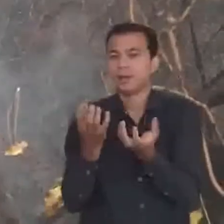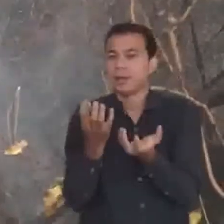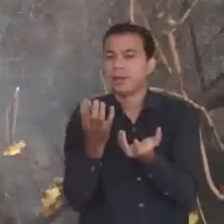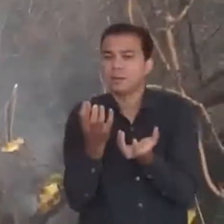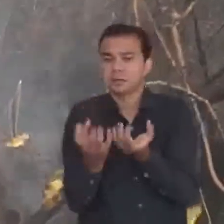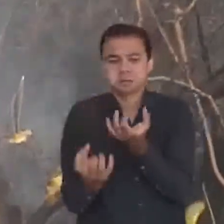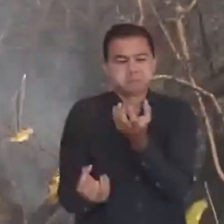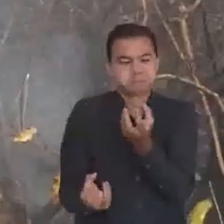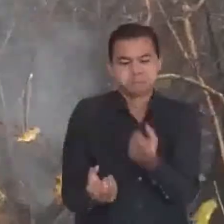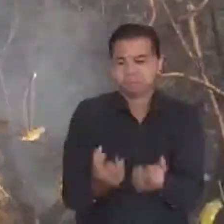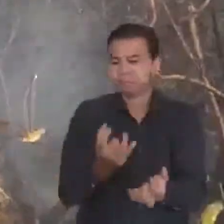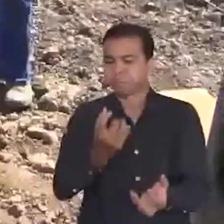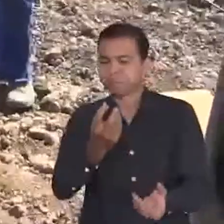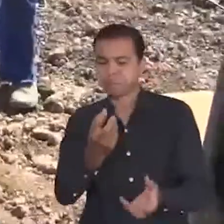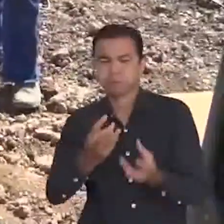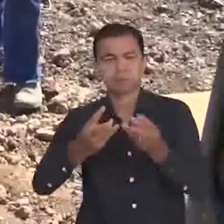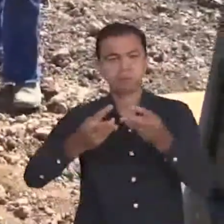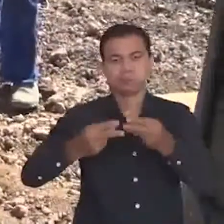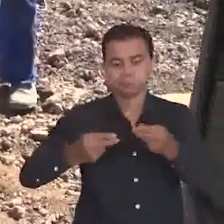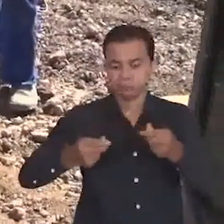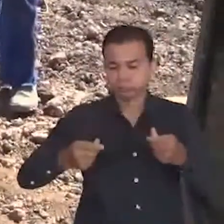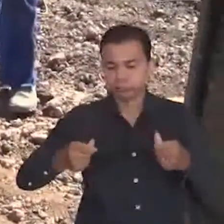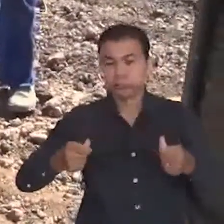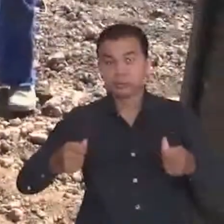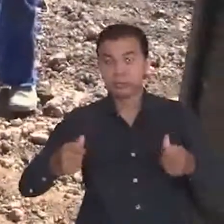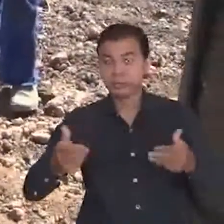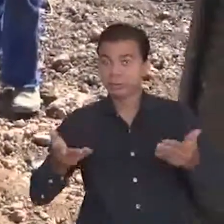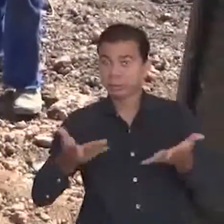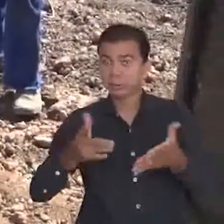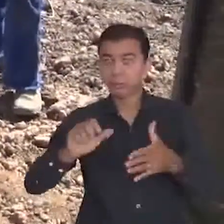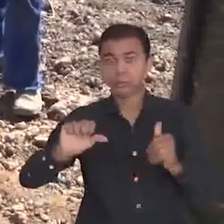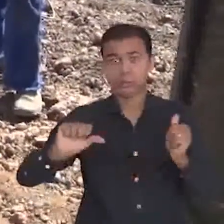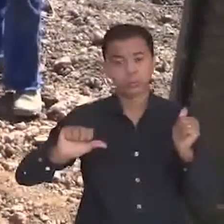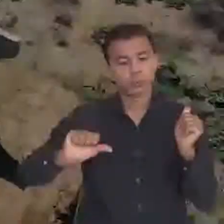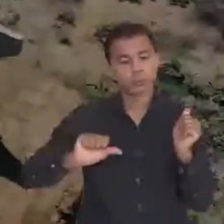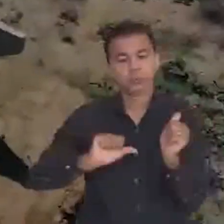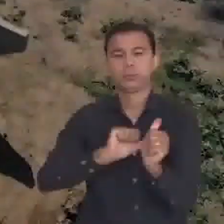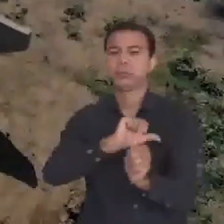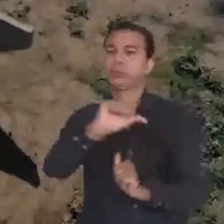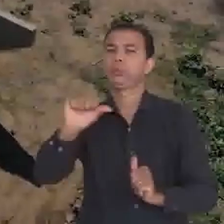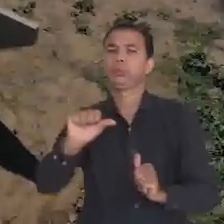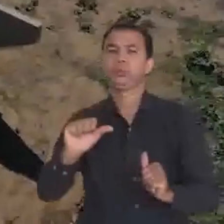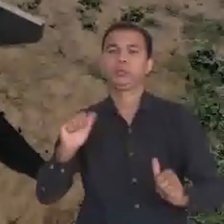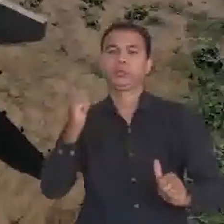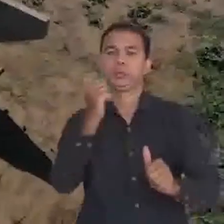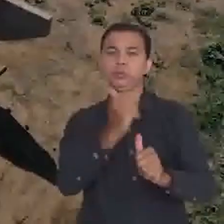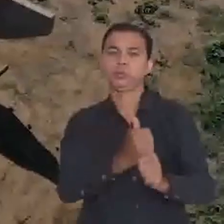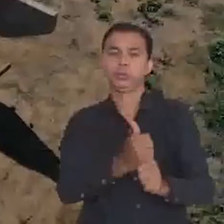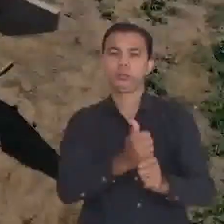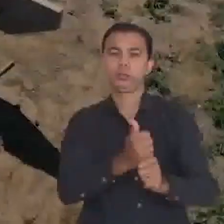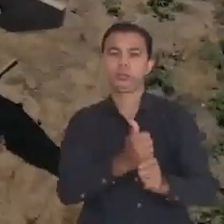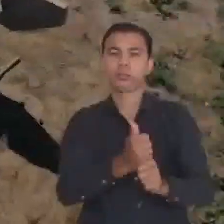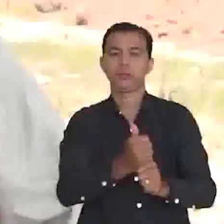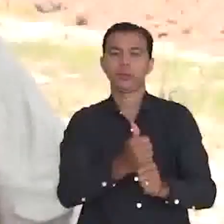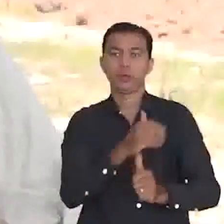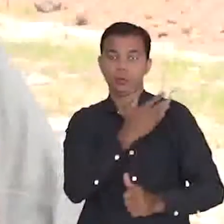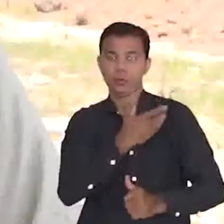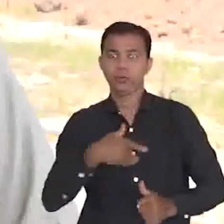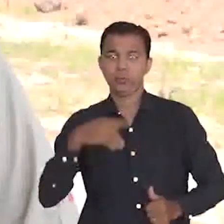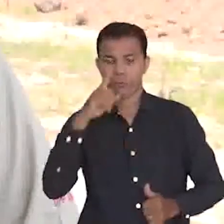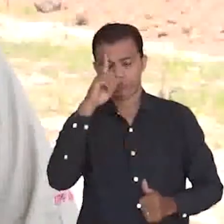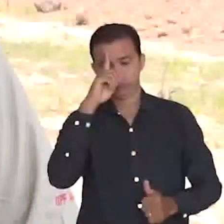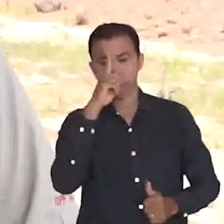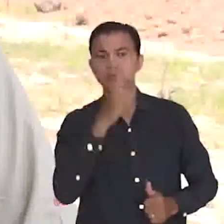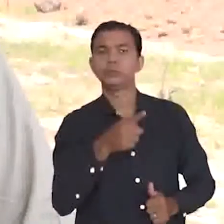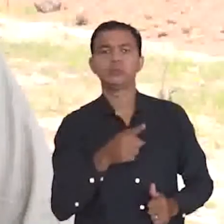danificadas e por isso estão sendo substituídas por pontes de concreto pelo governo do estado. O governador